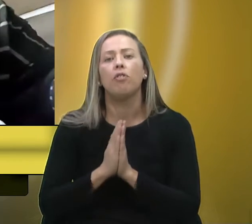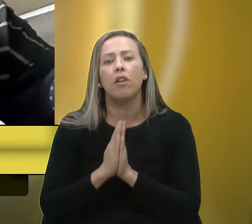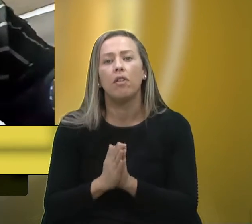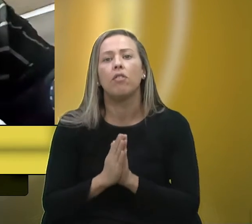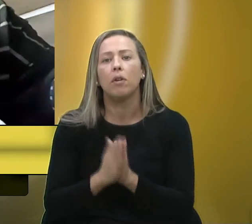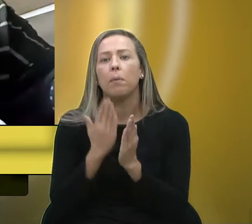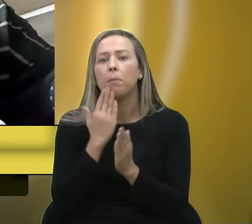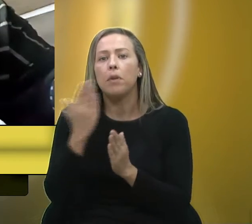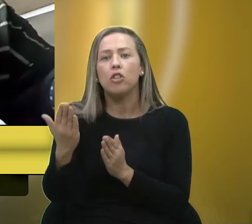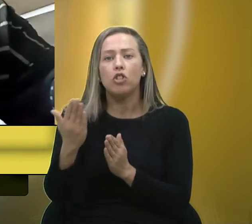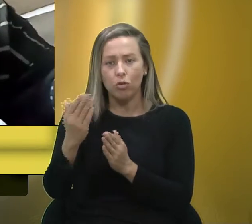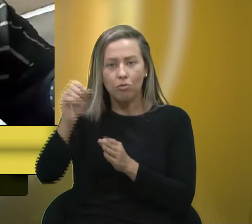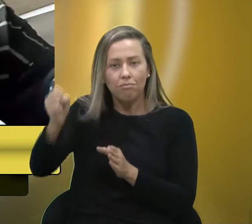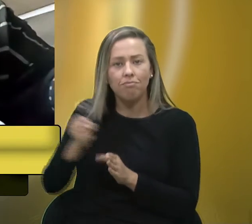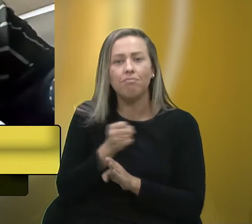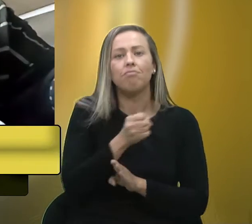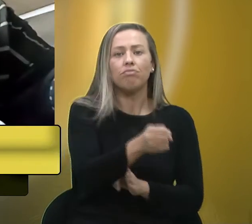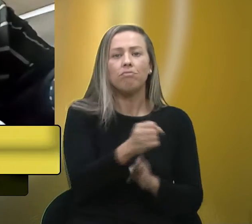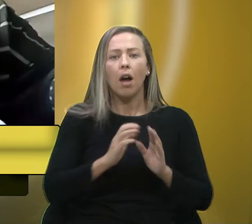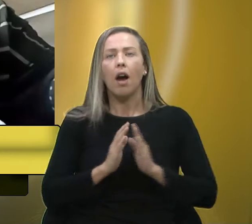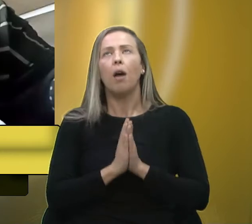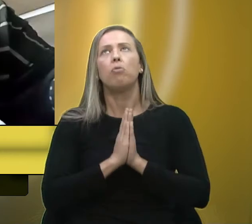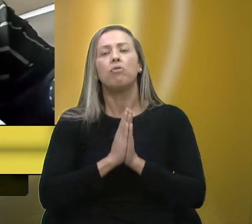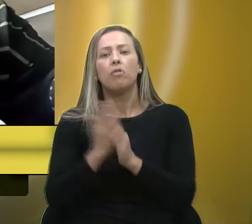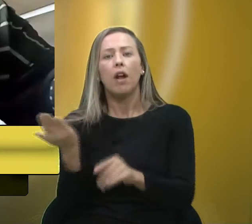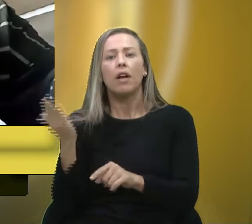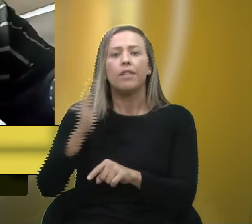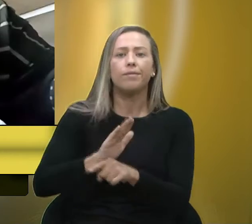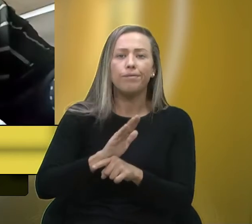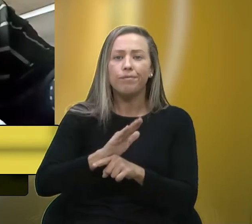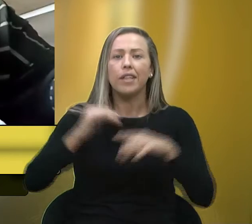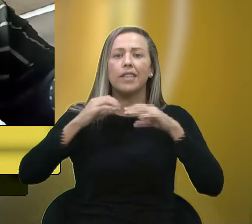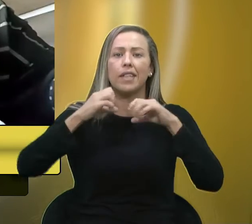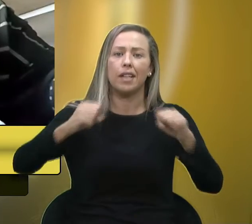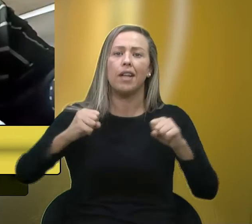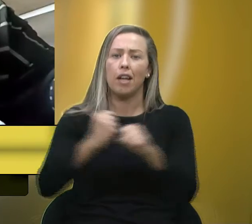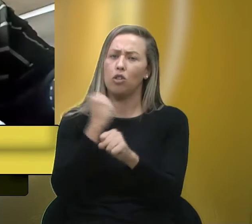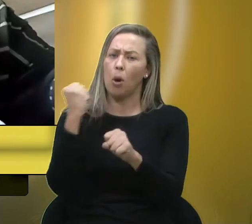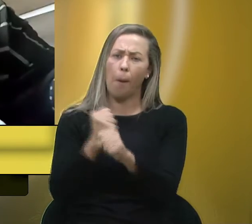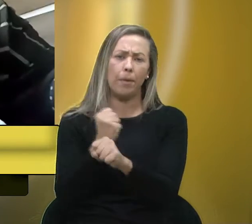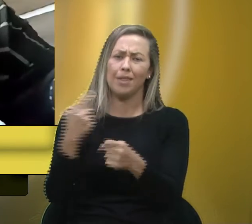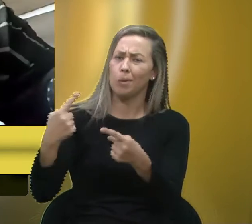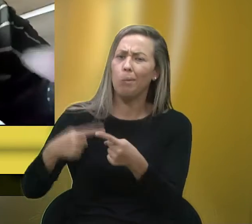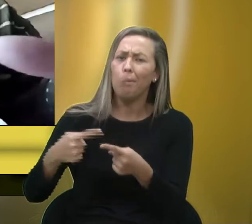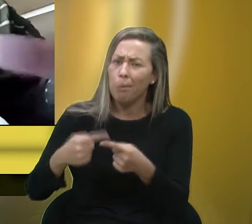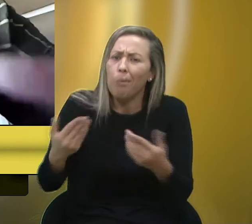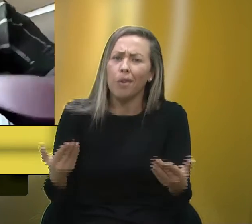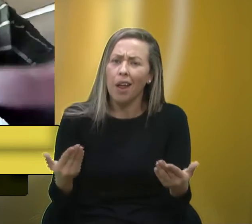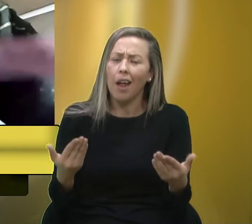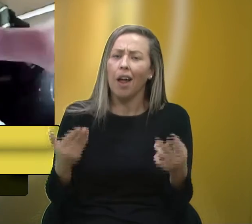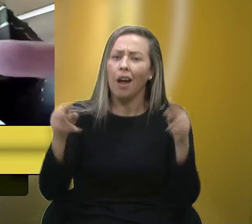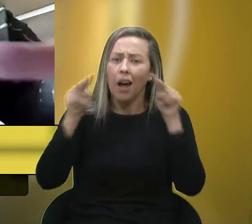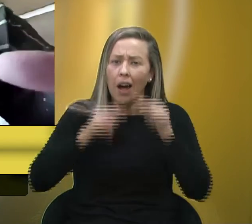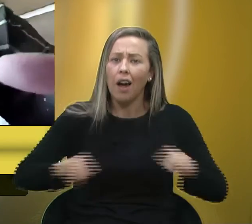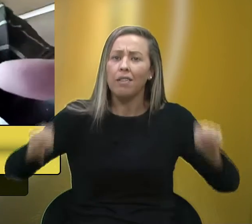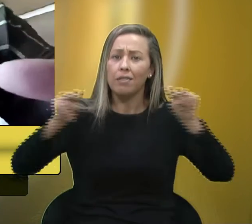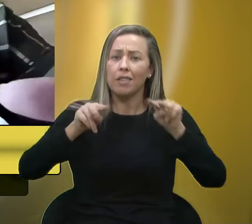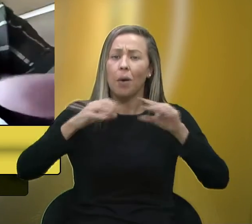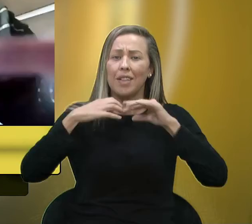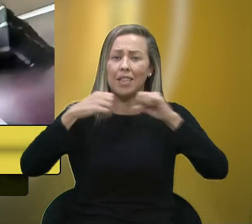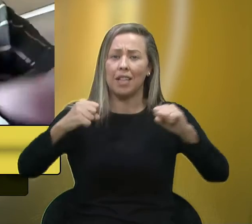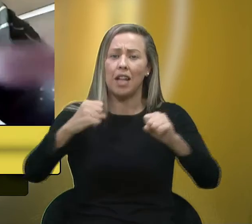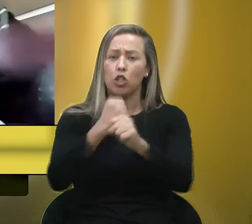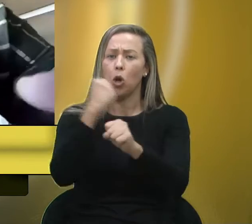para patrulhamento da Secretaria de Obras. Por quê? Porque a visão da Secretaria de Obras